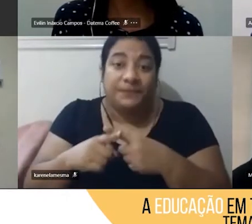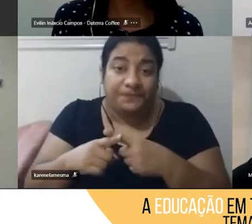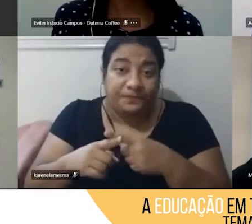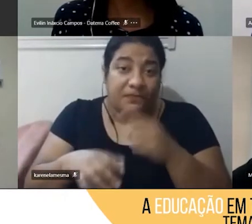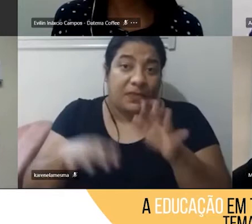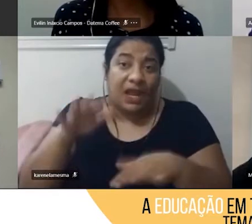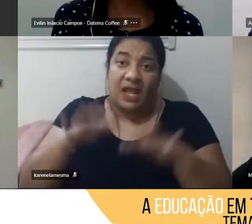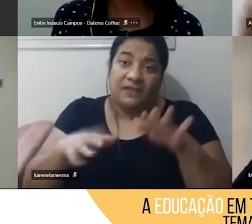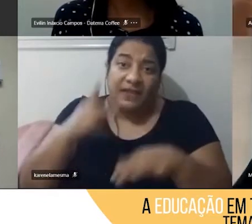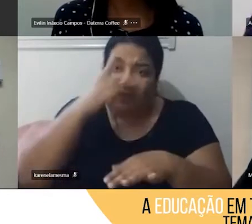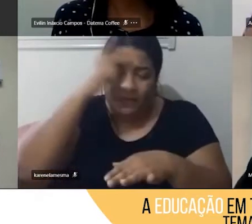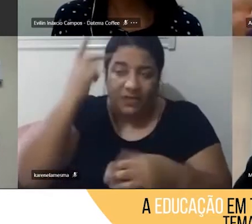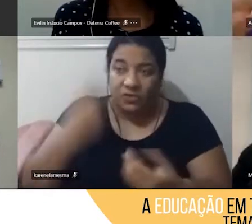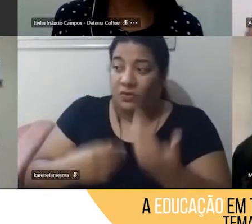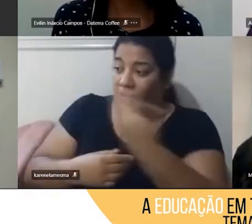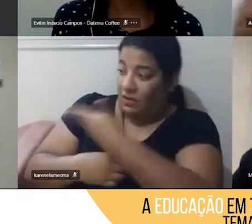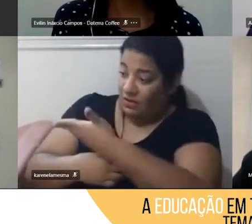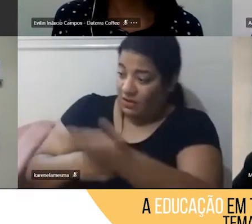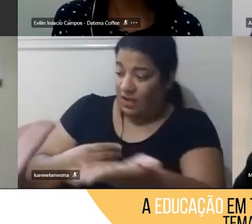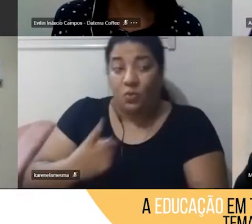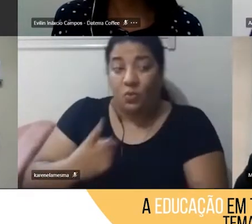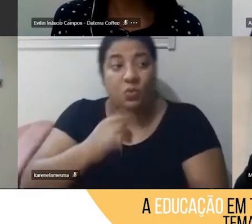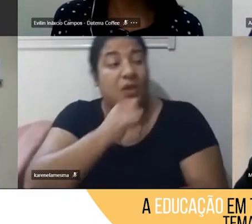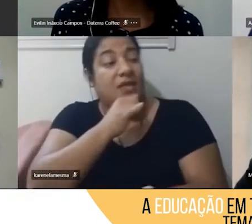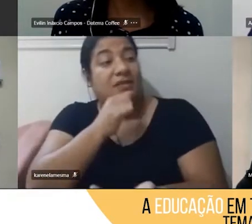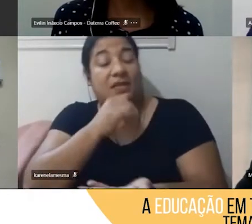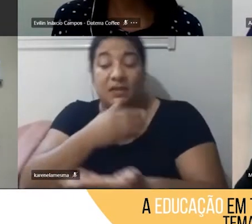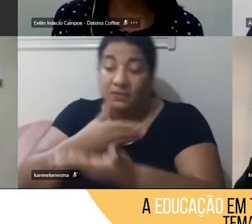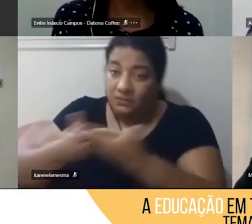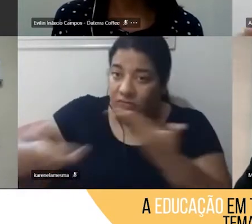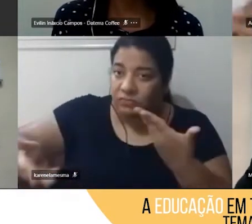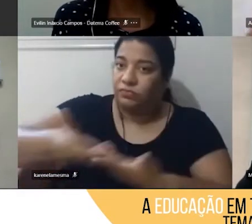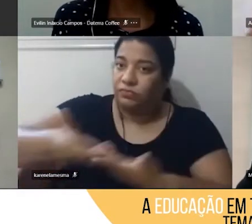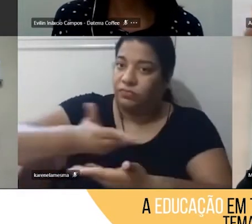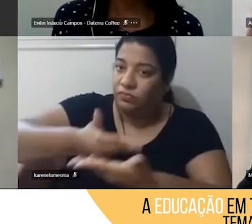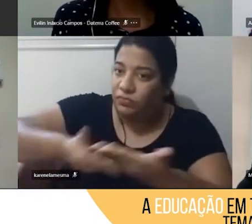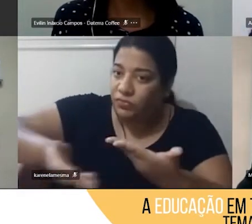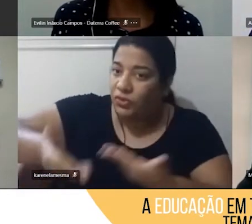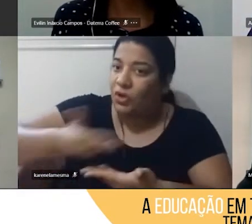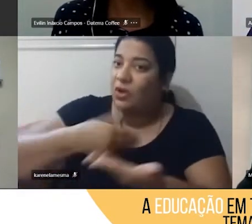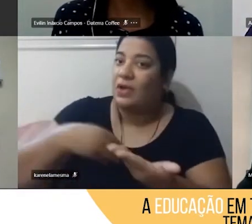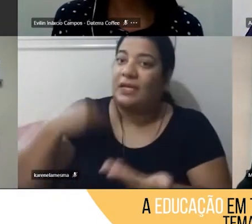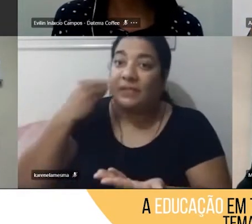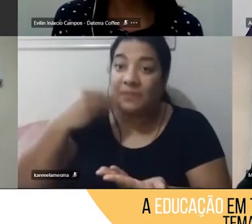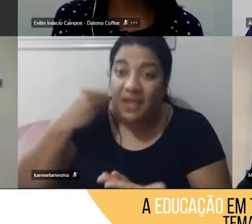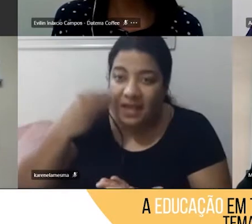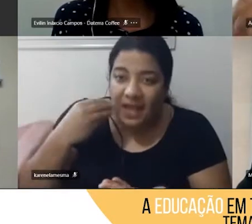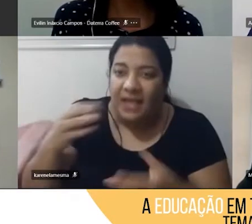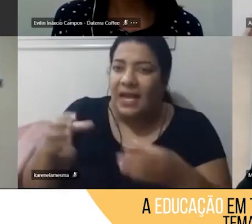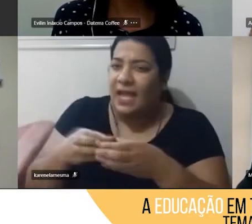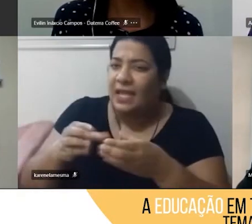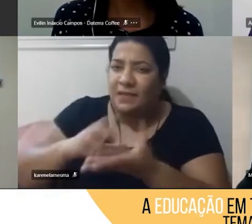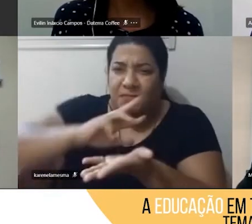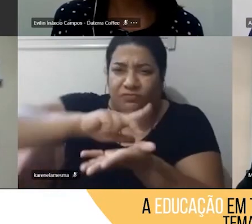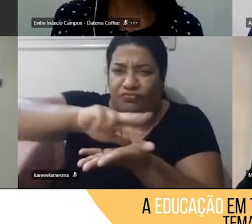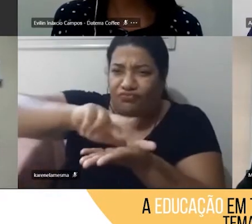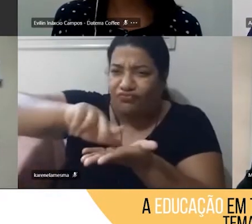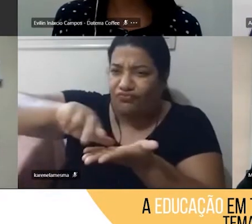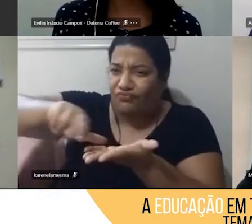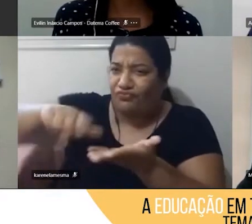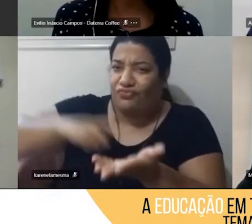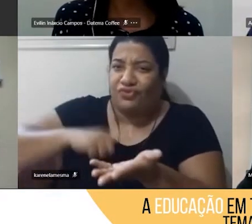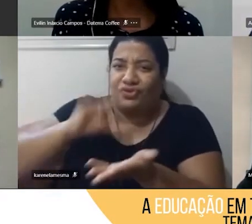algum exemplo, a gente troca experiências, o nosso time era bem diverso, então a gente podia trocar muitas experiências